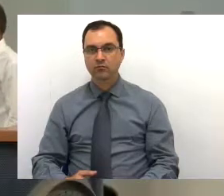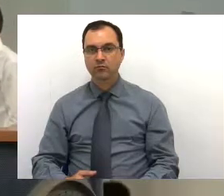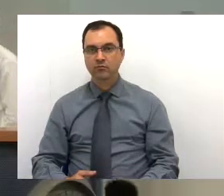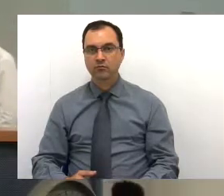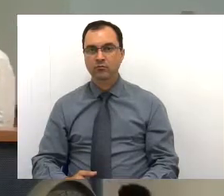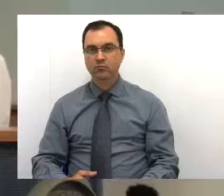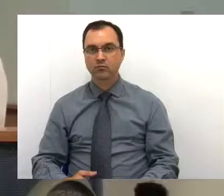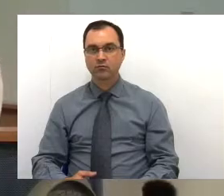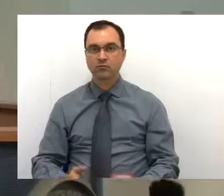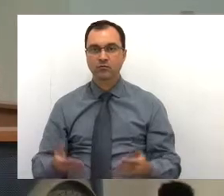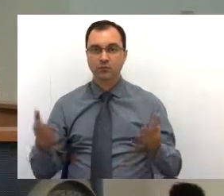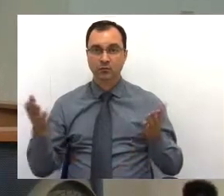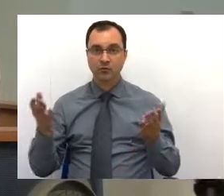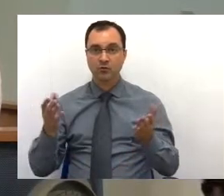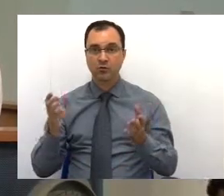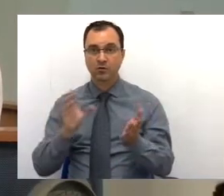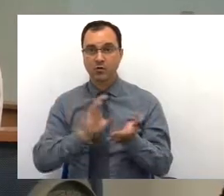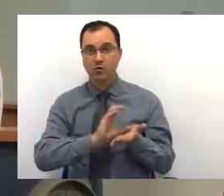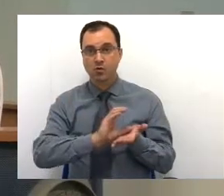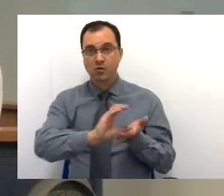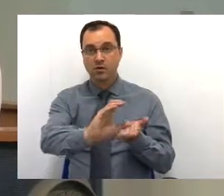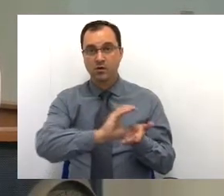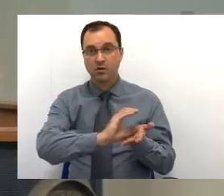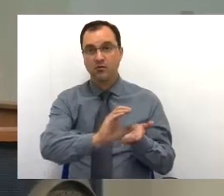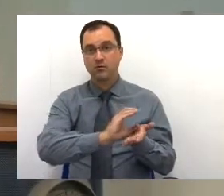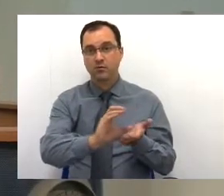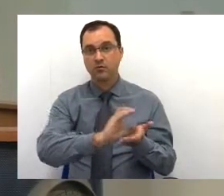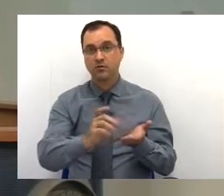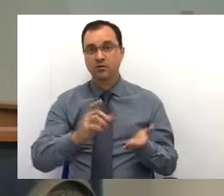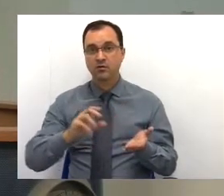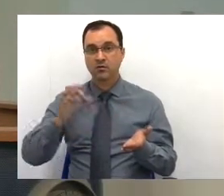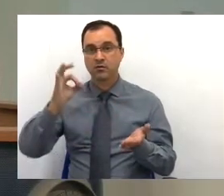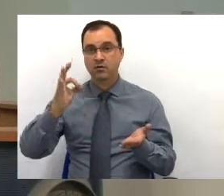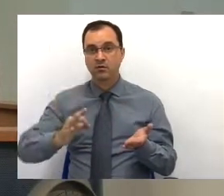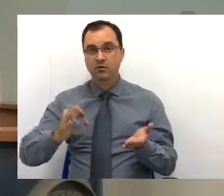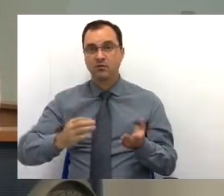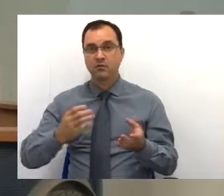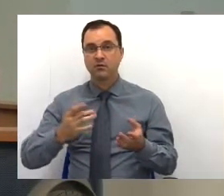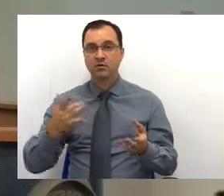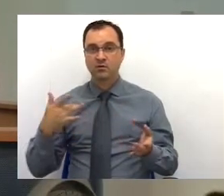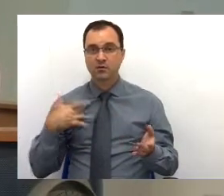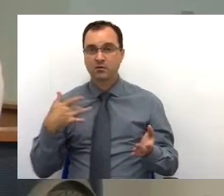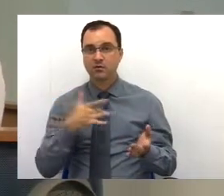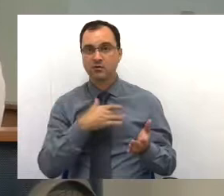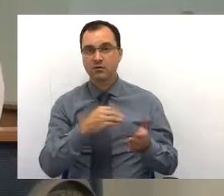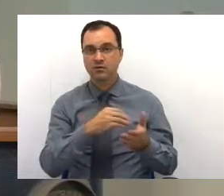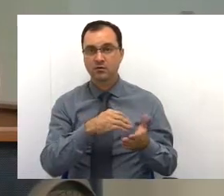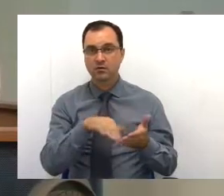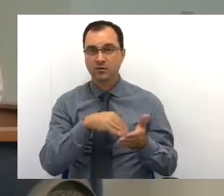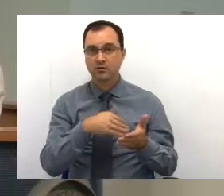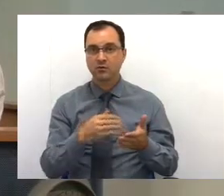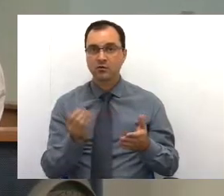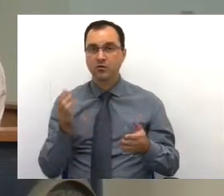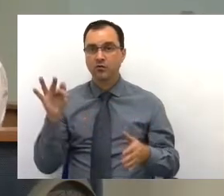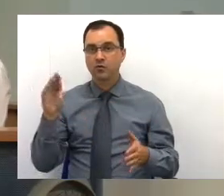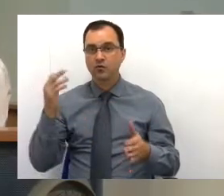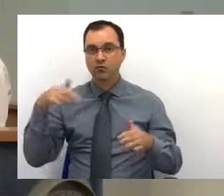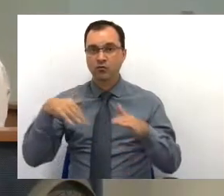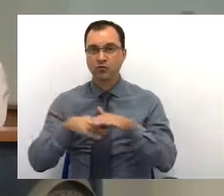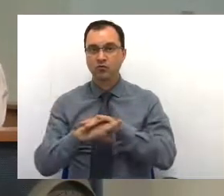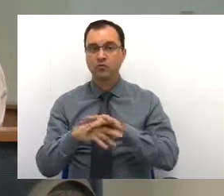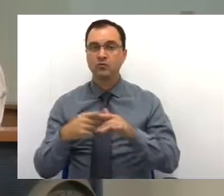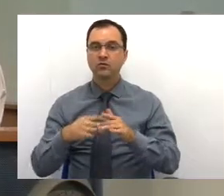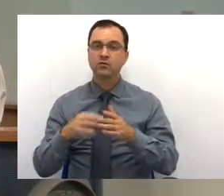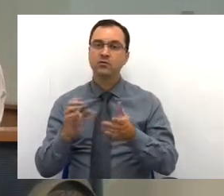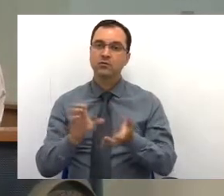Então, os repassos referentes ao orçamento da Secretaria de Saúde, do Fundo Municipal de Saúde, ele é